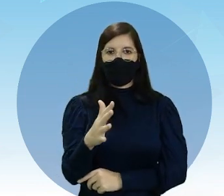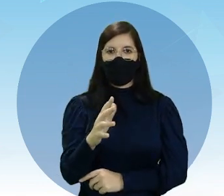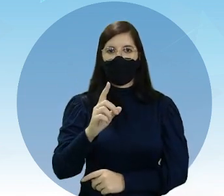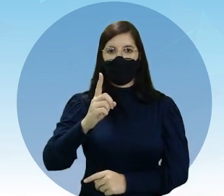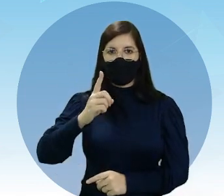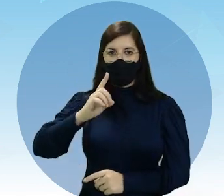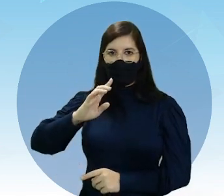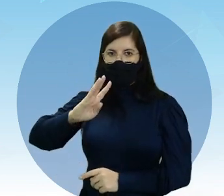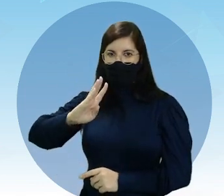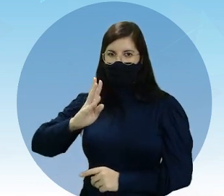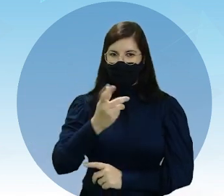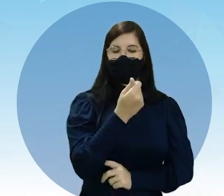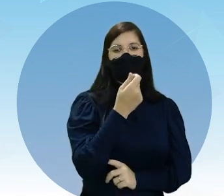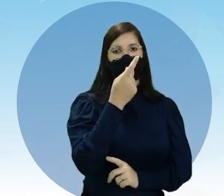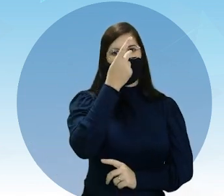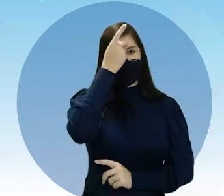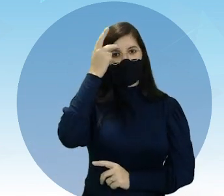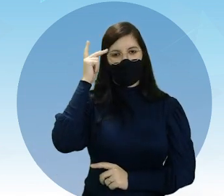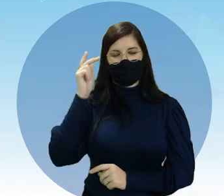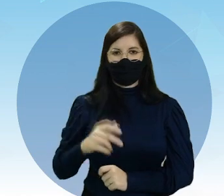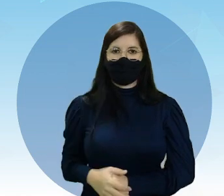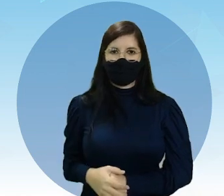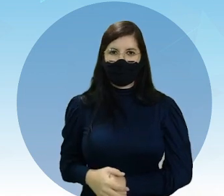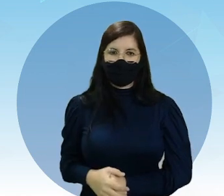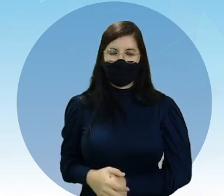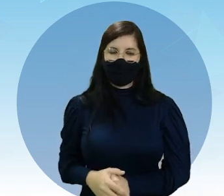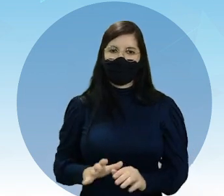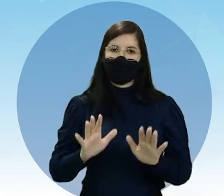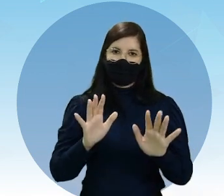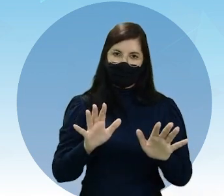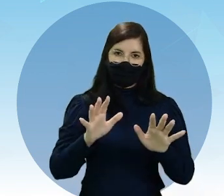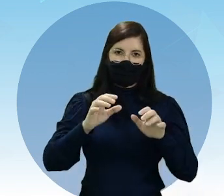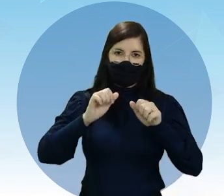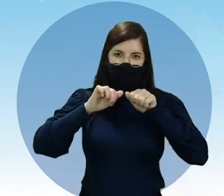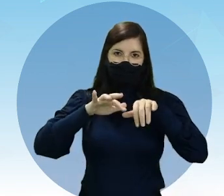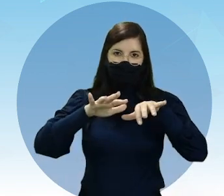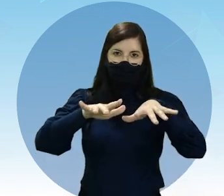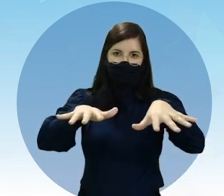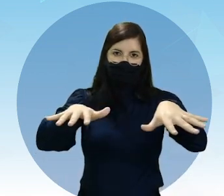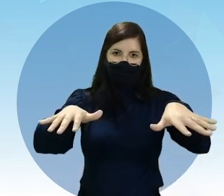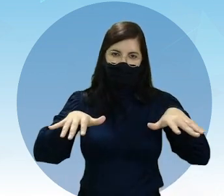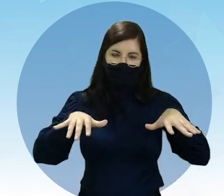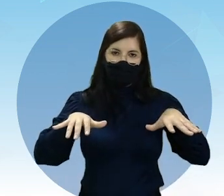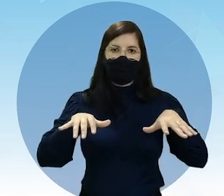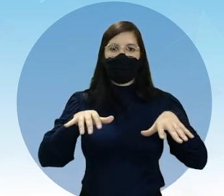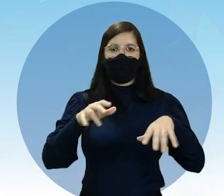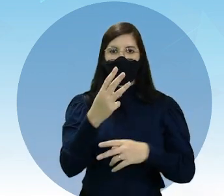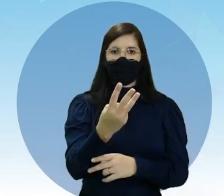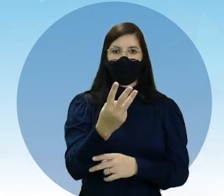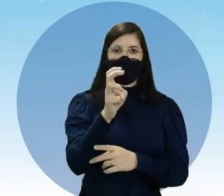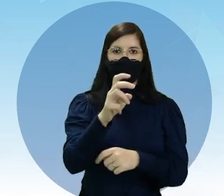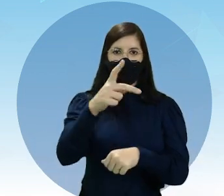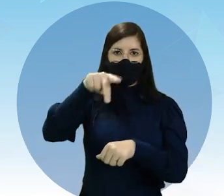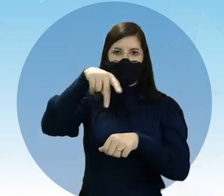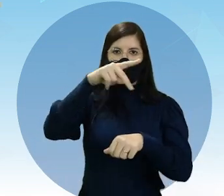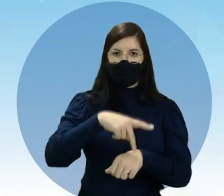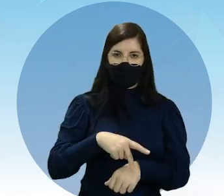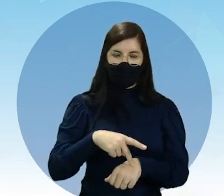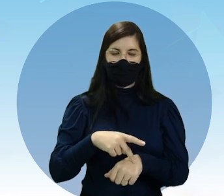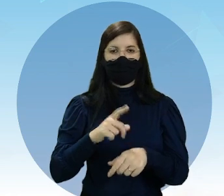um bilhão de habitantes, isso distribuídos em 35 países